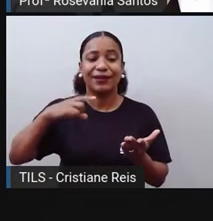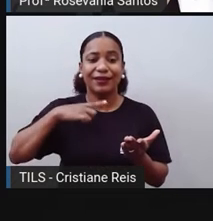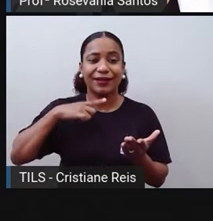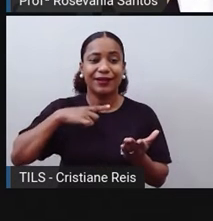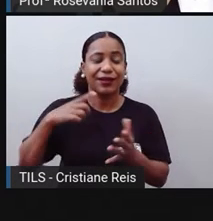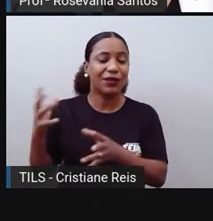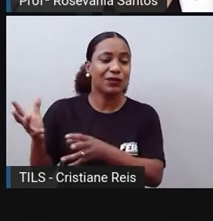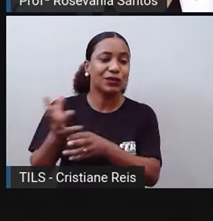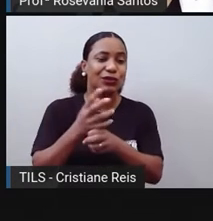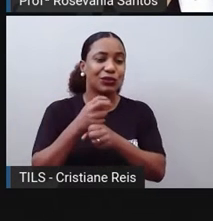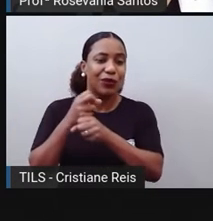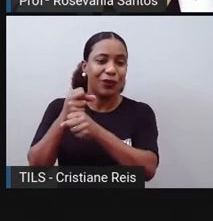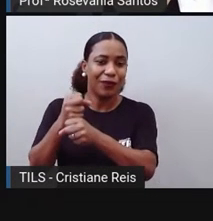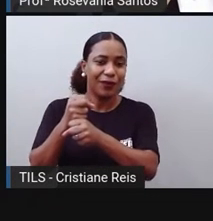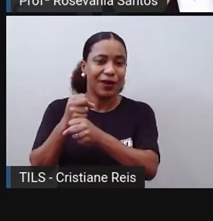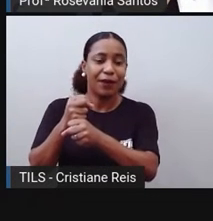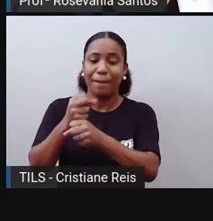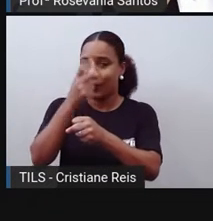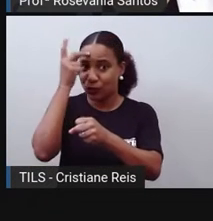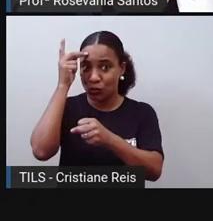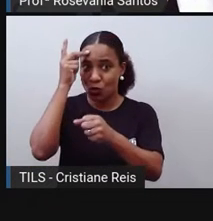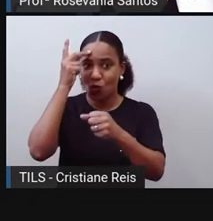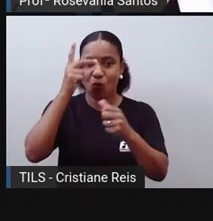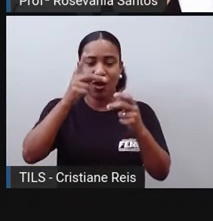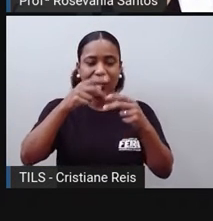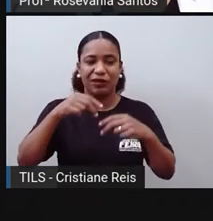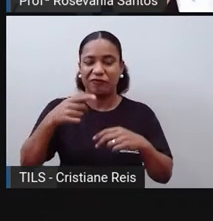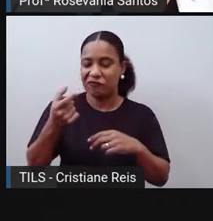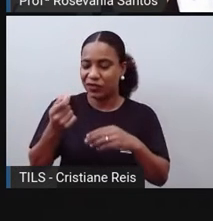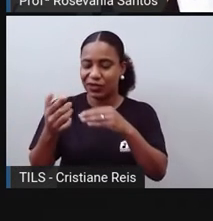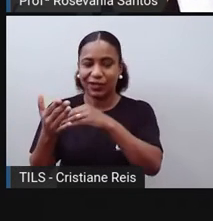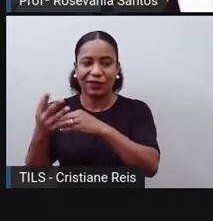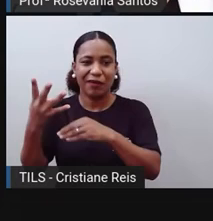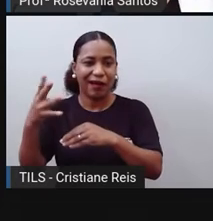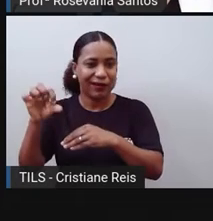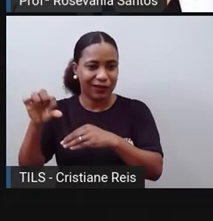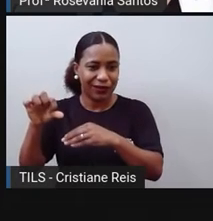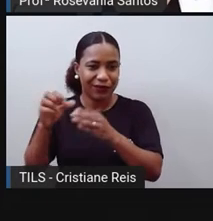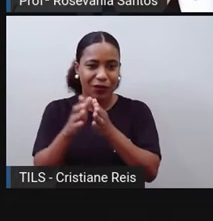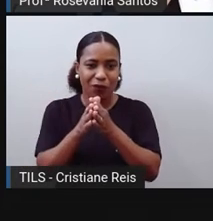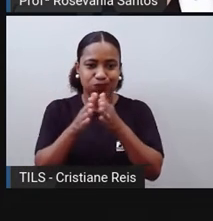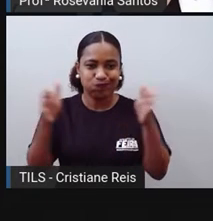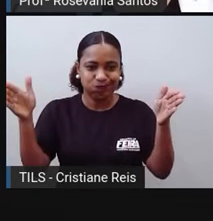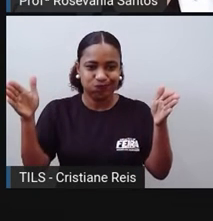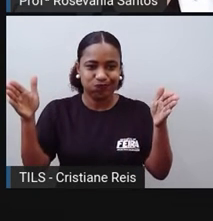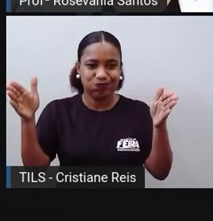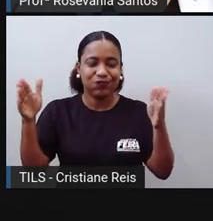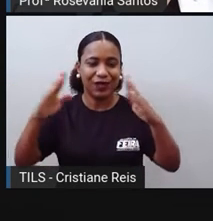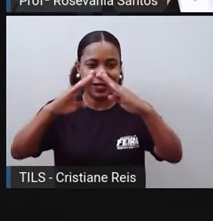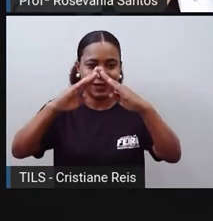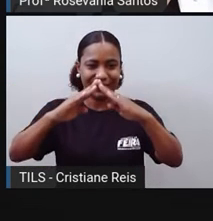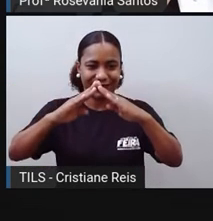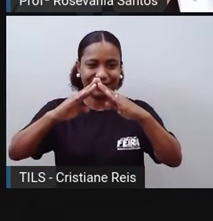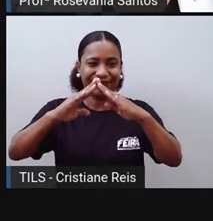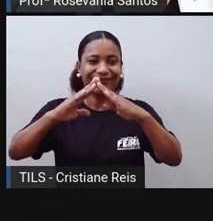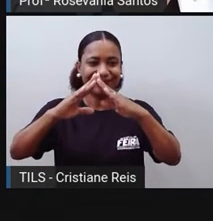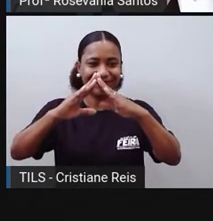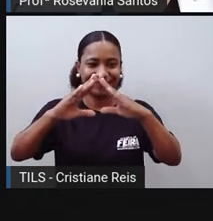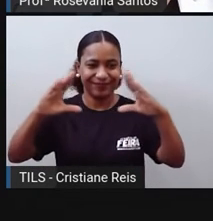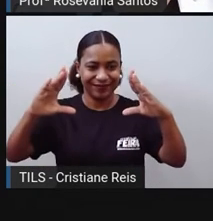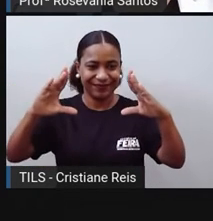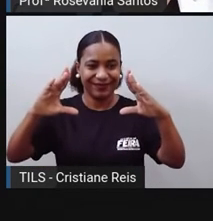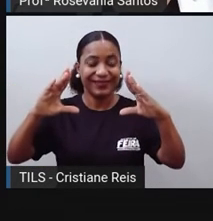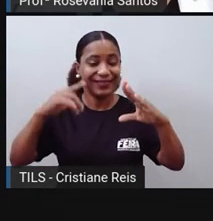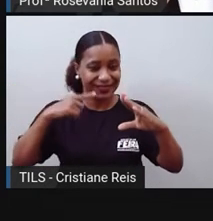grande, né? De população aqui nesse espaço. E à medida que a população vai envelhecendo, como eles